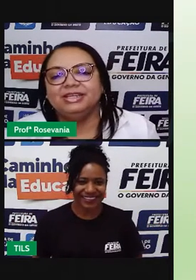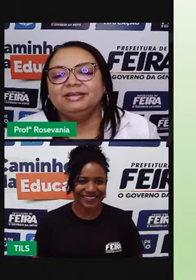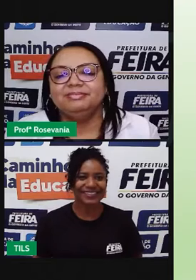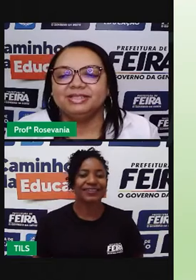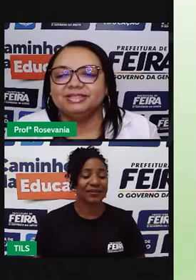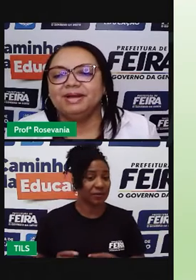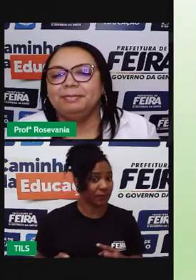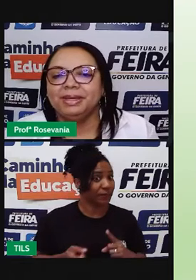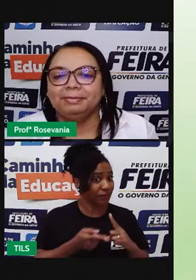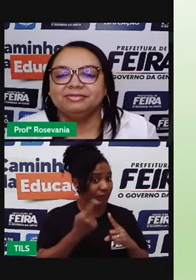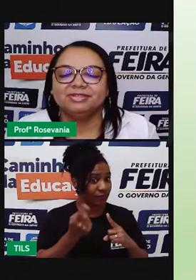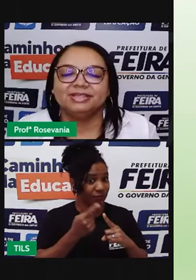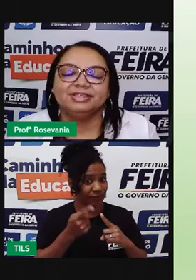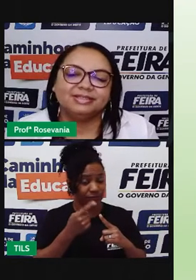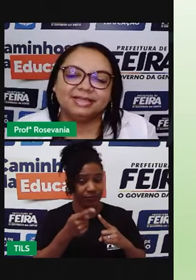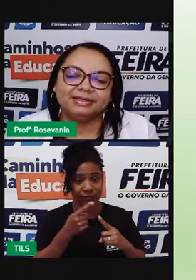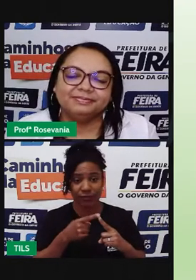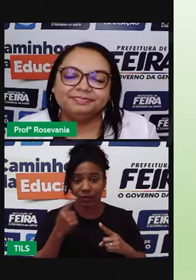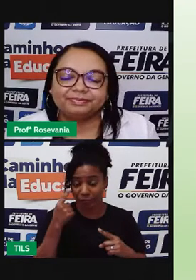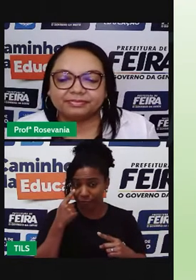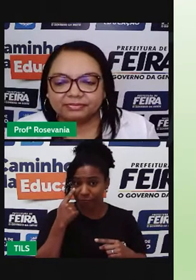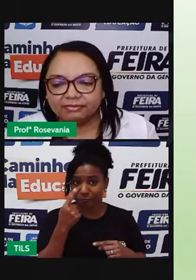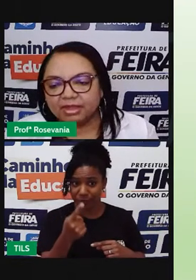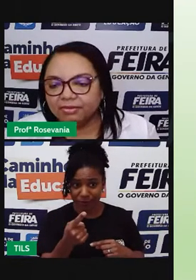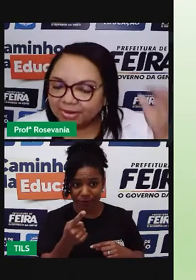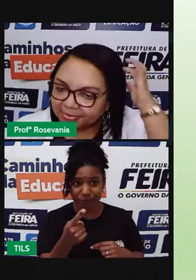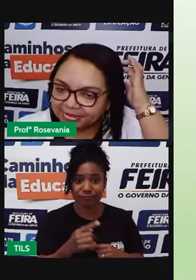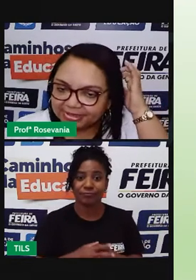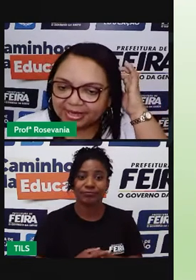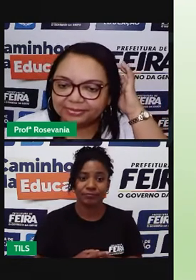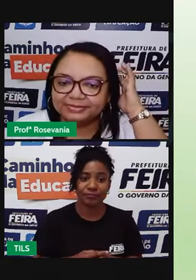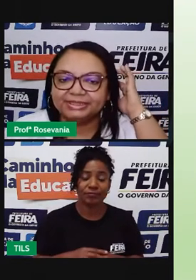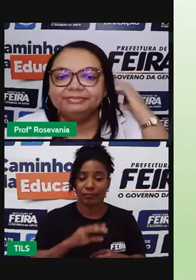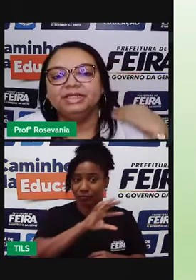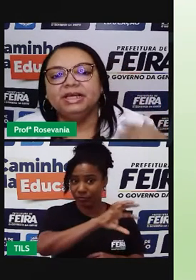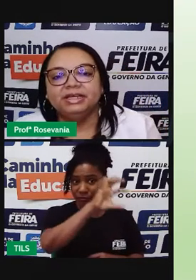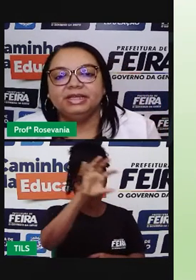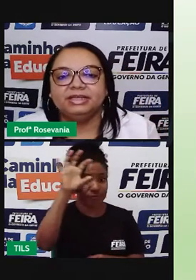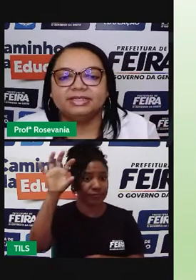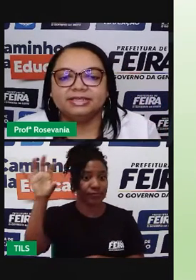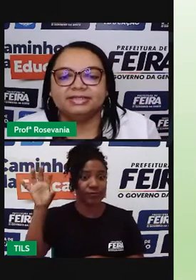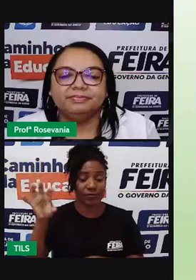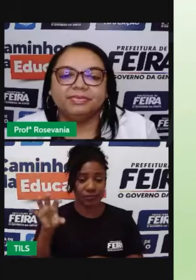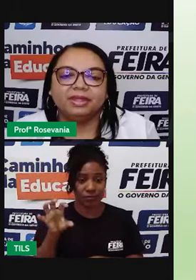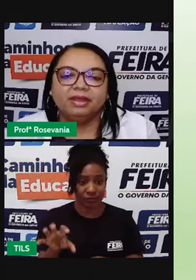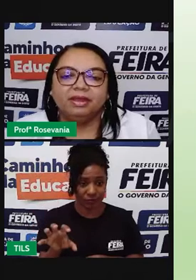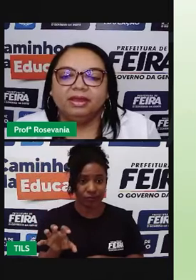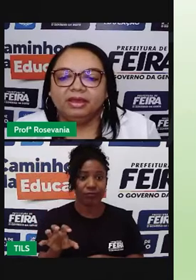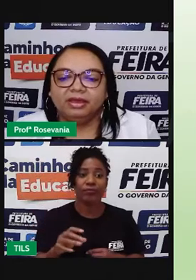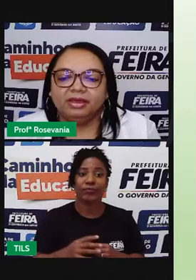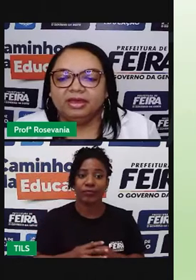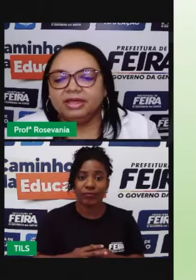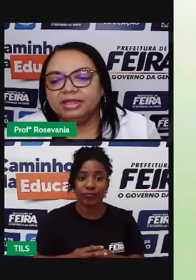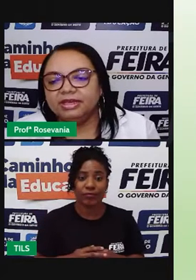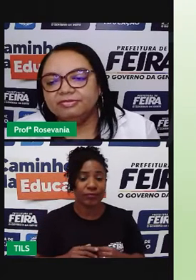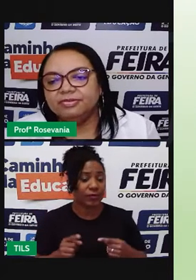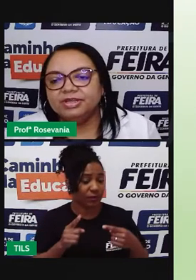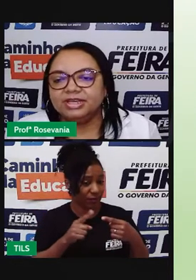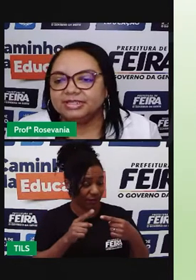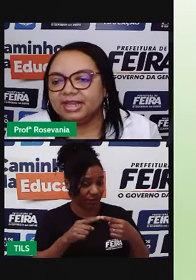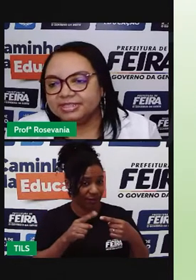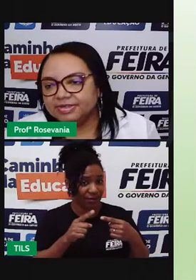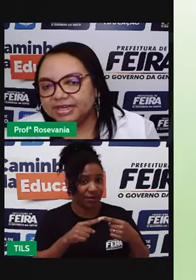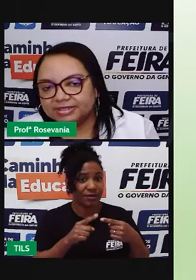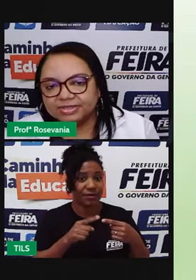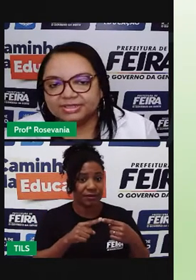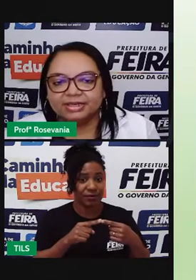coloquei aqui esse papinha pra vocês, né, um mapa mental, né, e ele diz assim, relevo